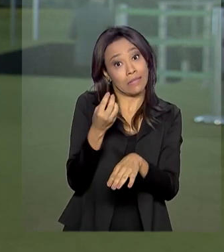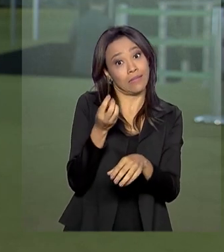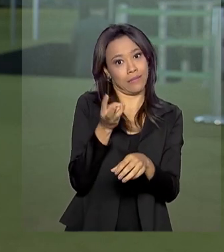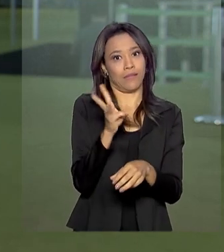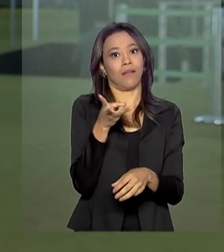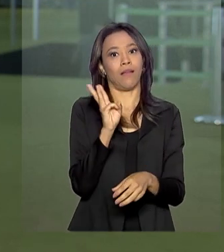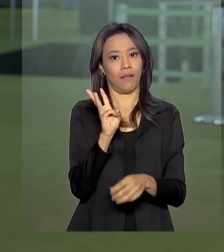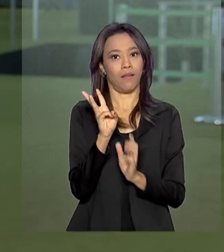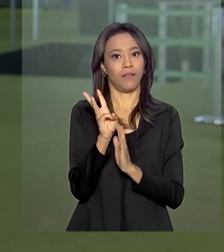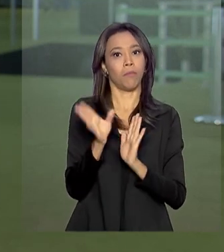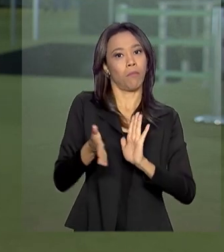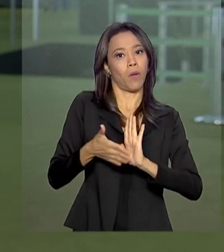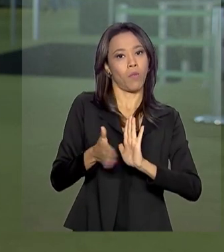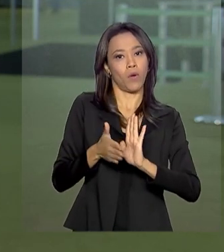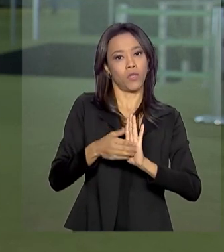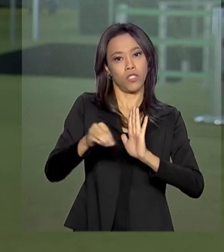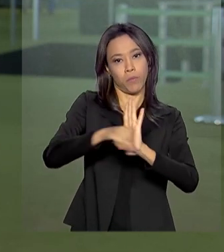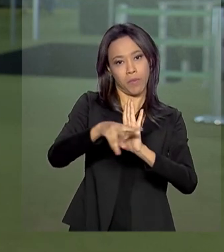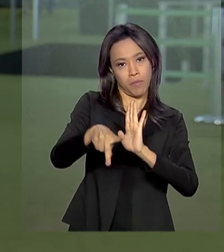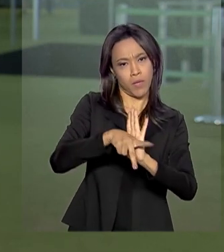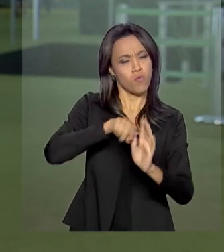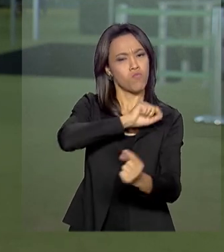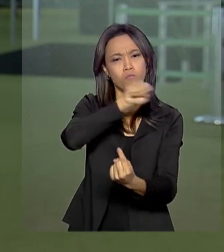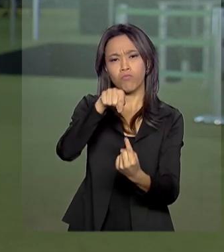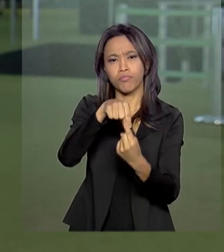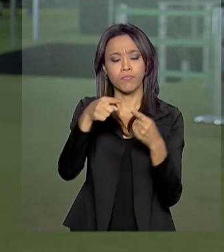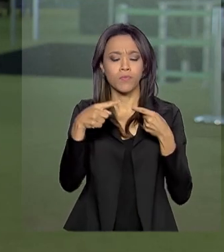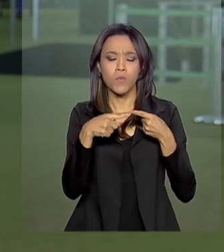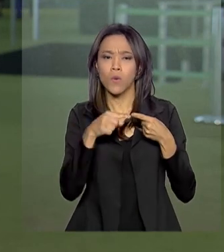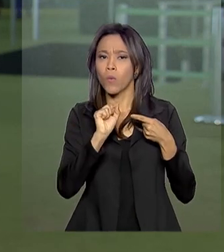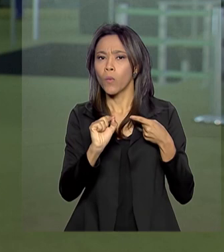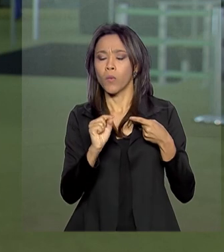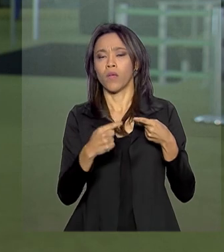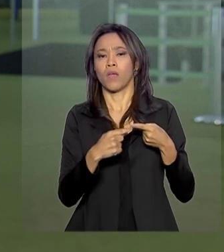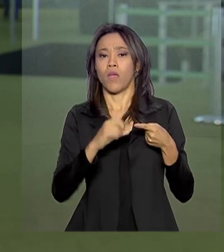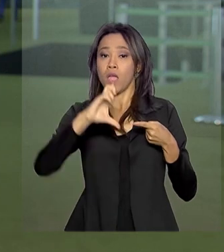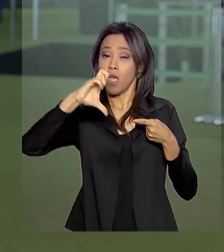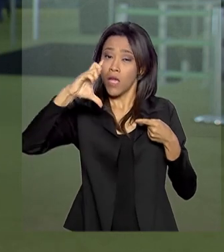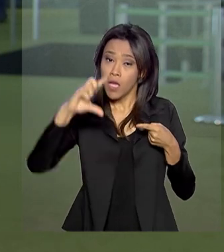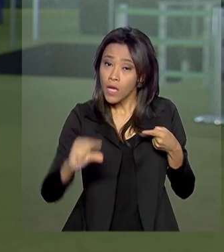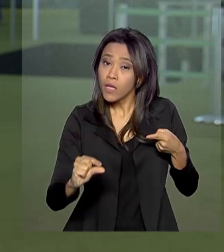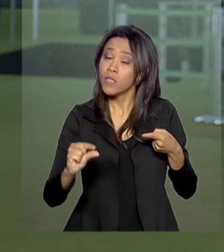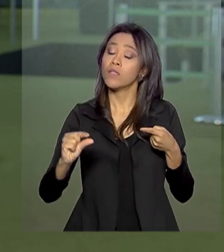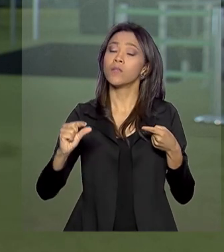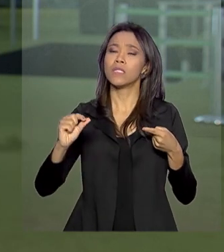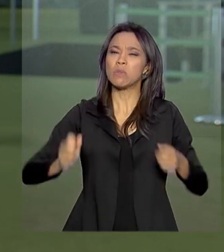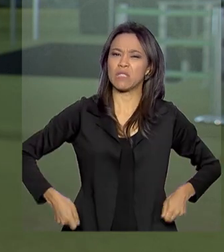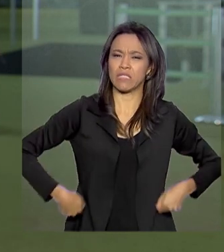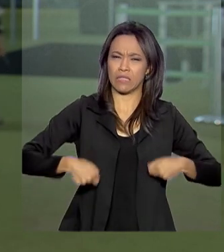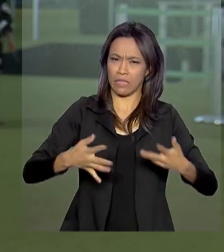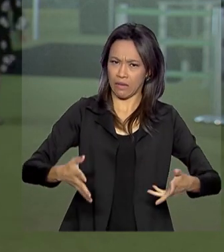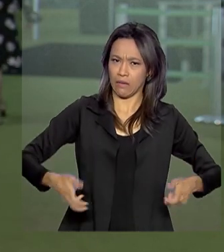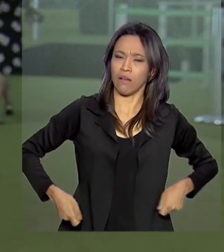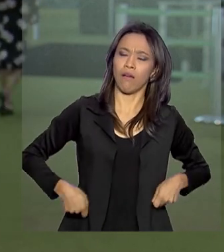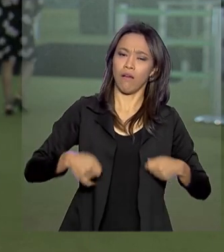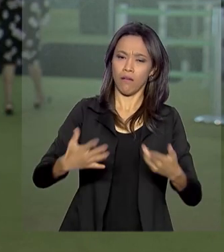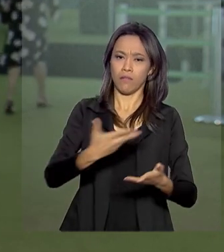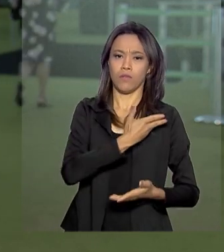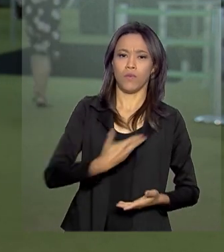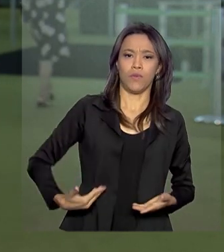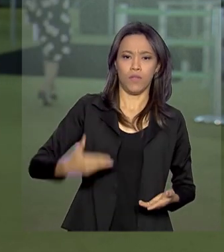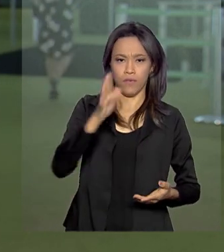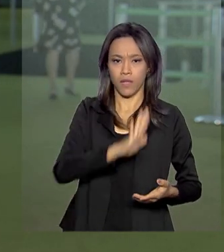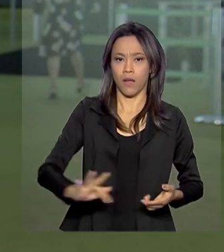emenda à Constituição. Uma delas para diminuir aí as despesas obrigatórias da União,